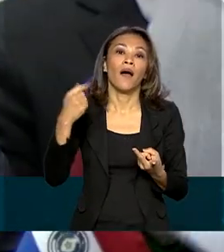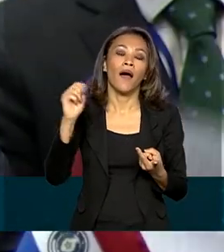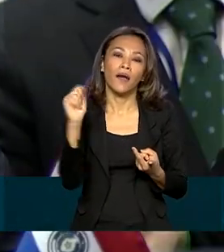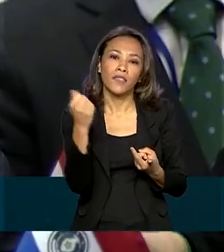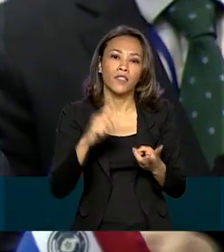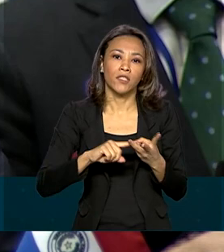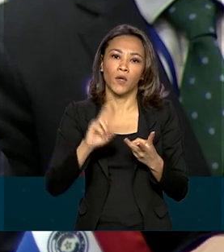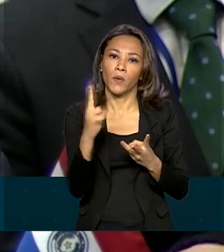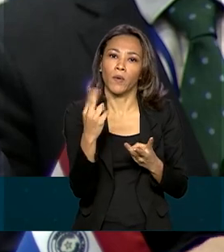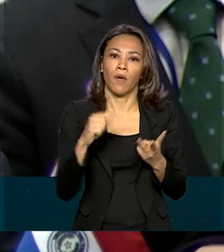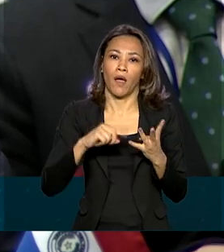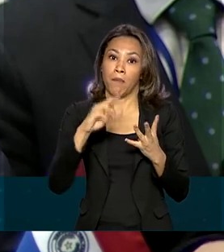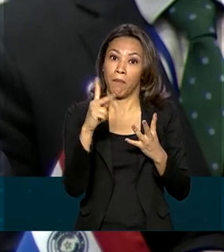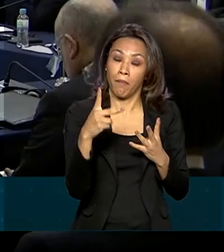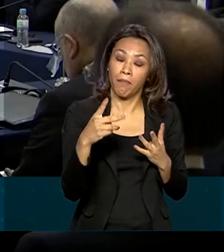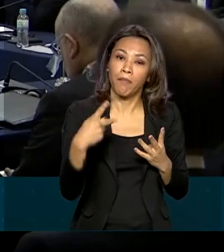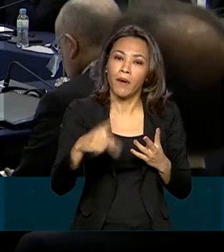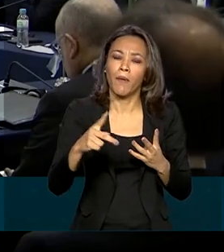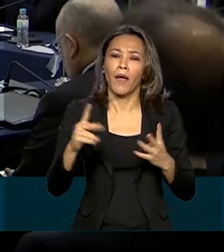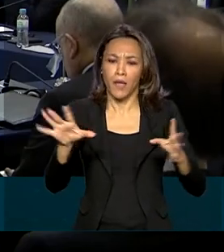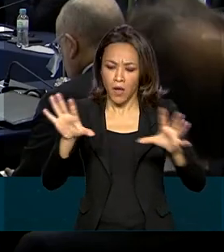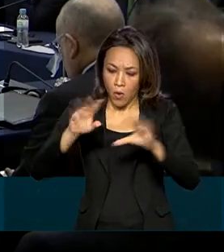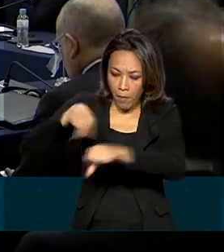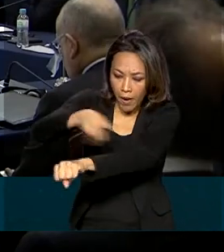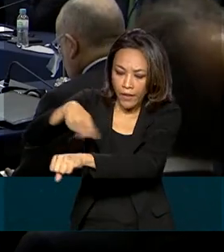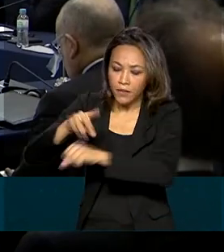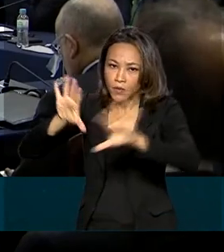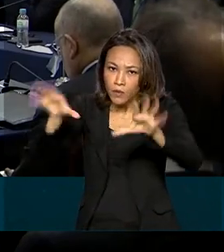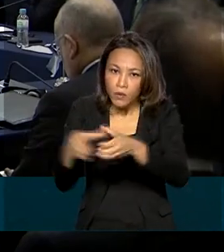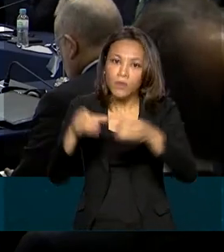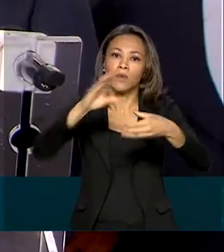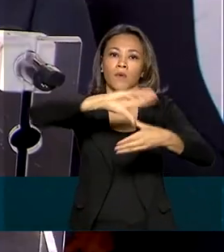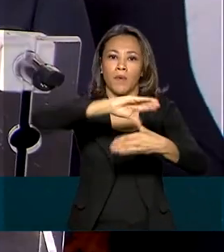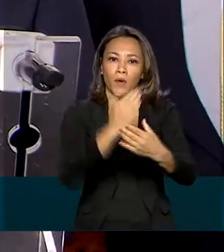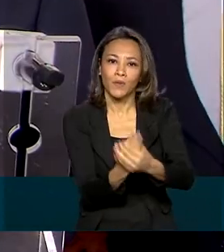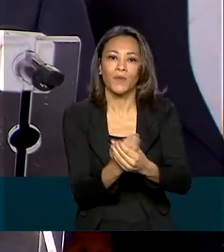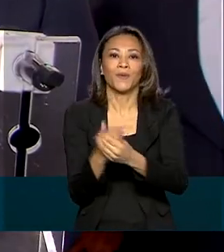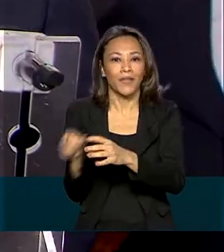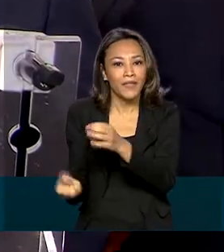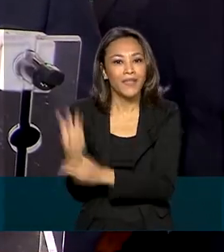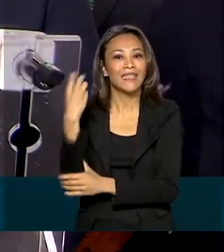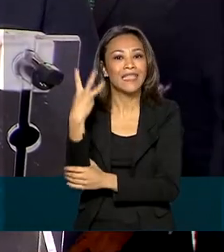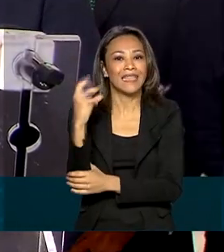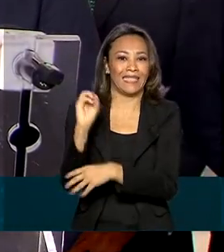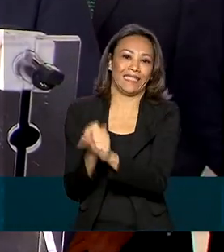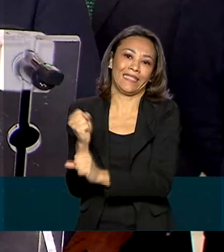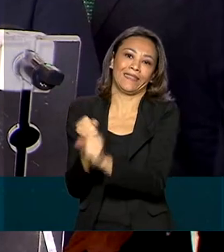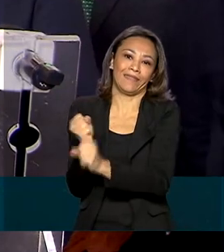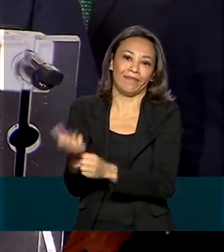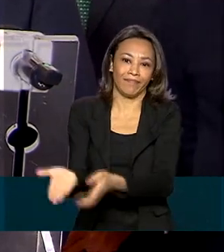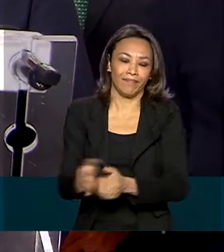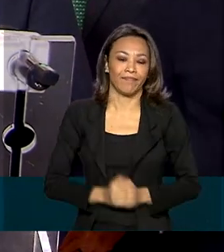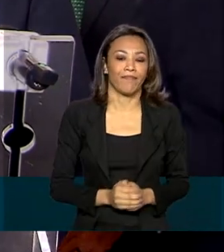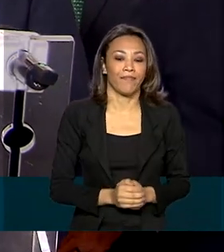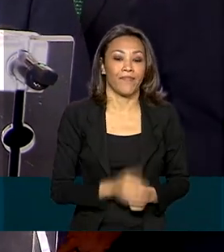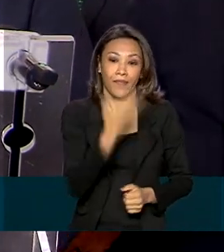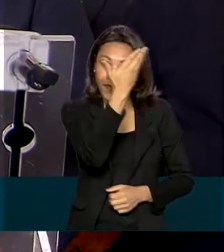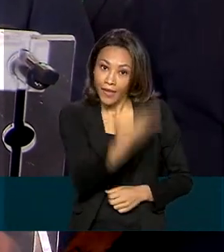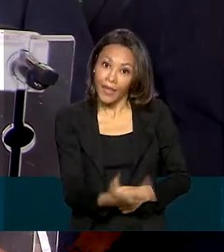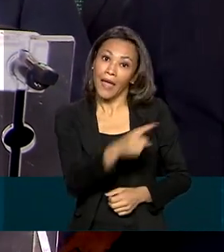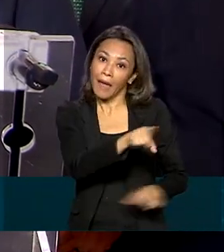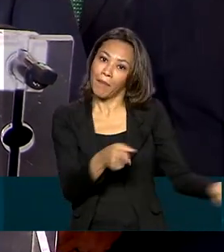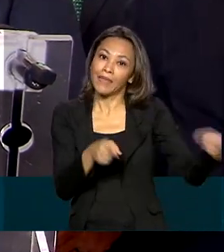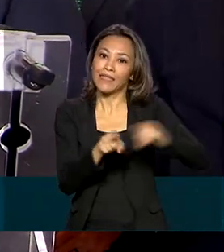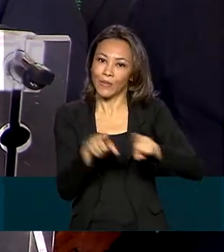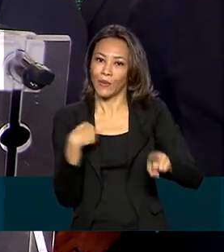países membros do Mercosul, que completa 30 anos. O Uruguai é um parceiro nosso, é um país importante,